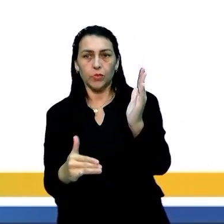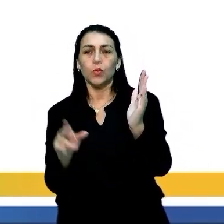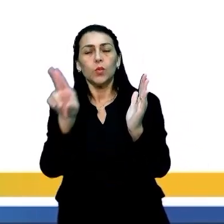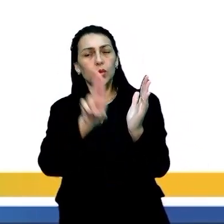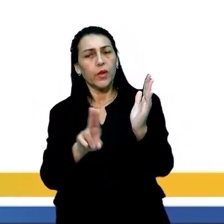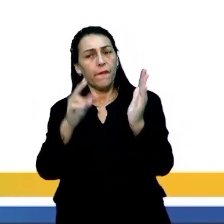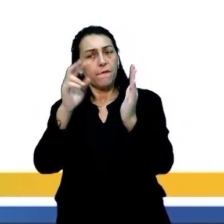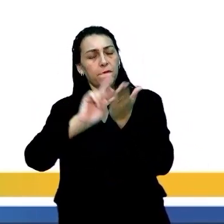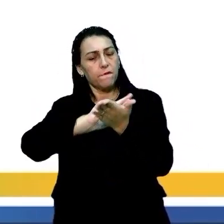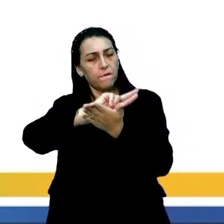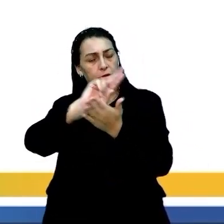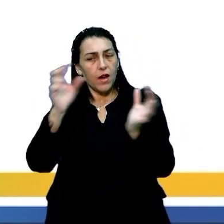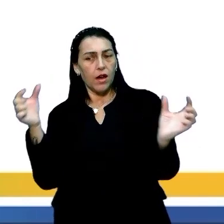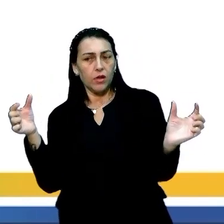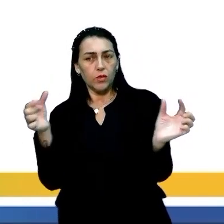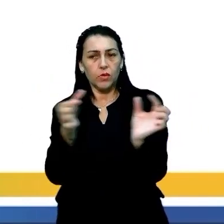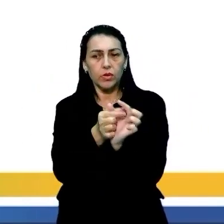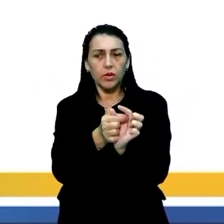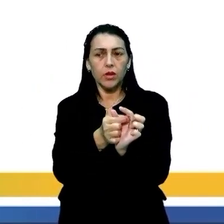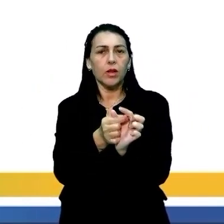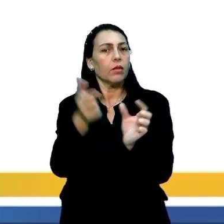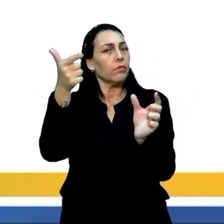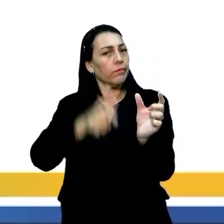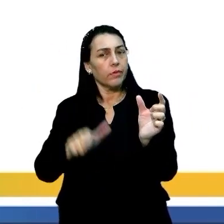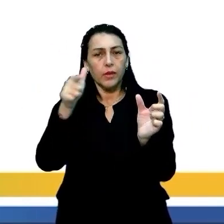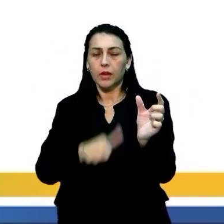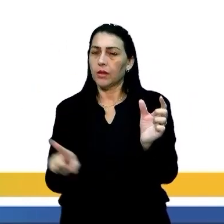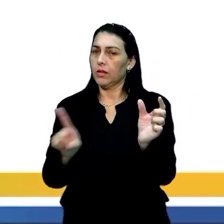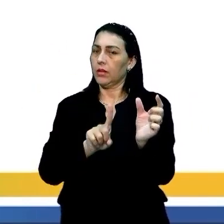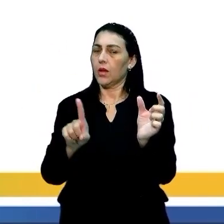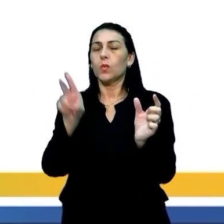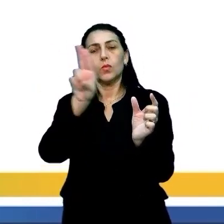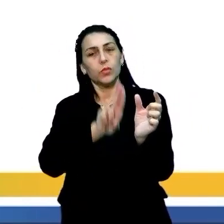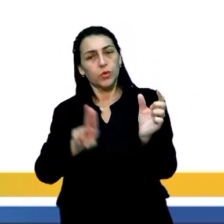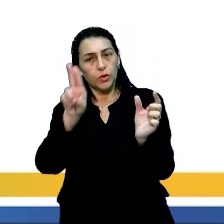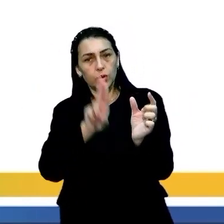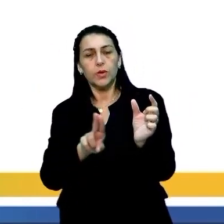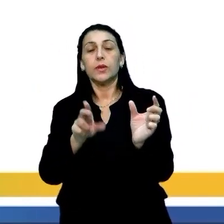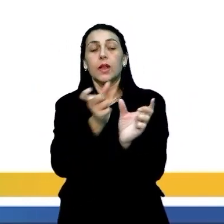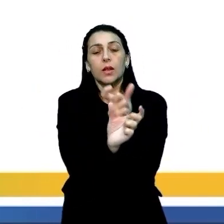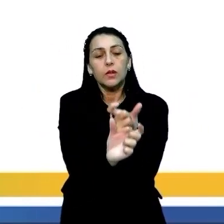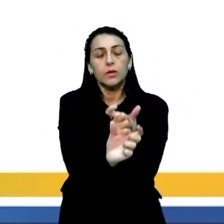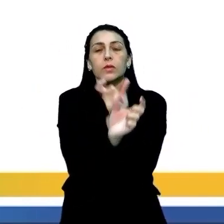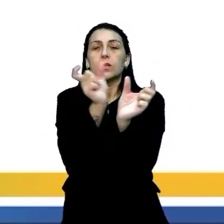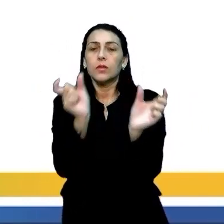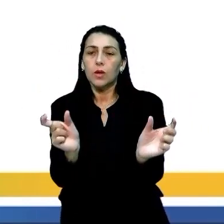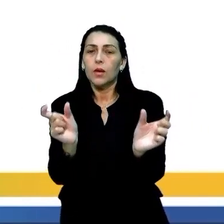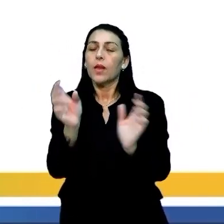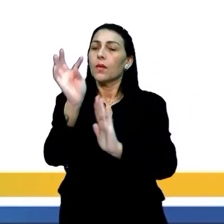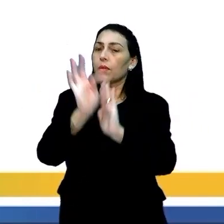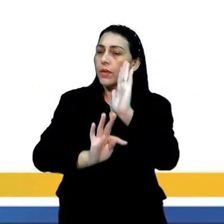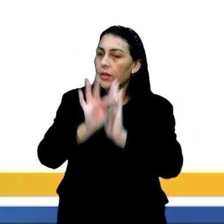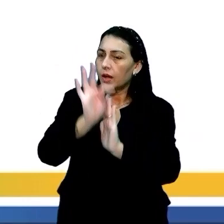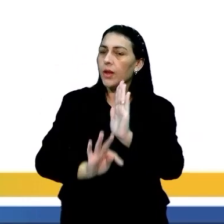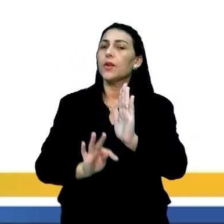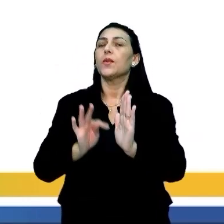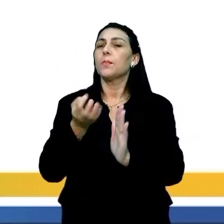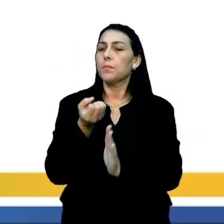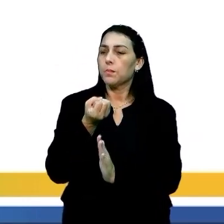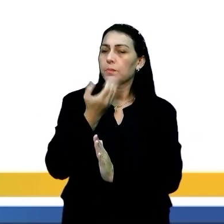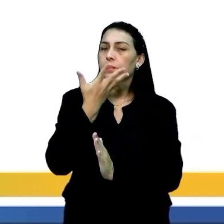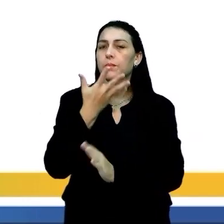utiliza vários conectivos, né? Não repete os mesmos conectivos, utiliza sinônimos e aí o seu texto, ele é bastante rico.